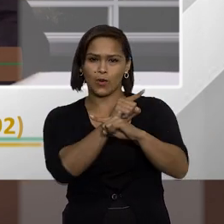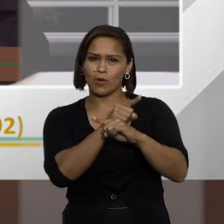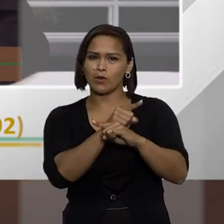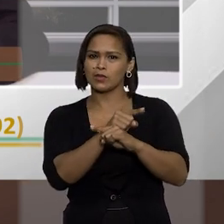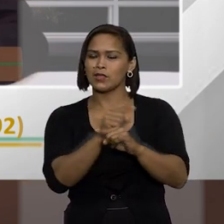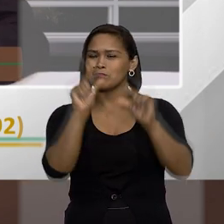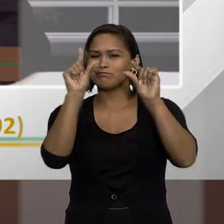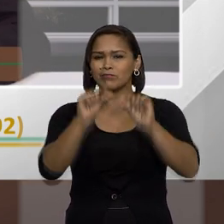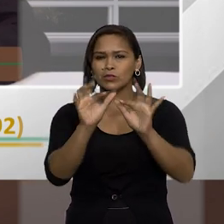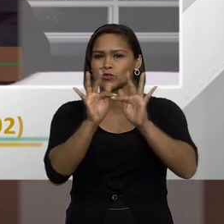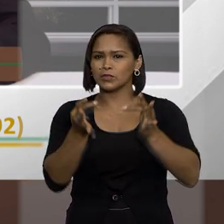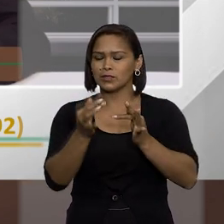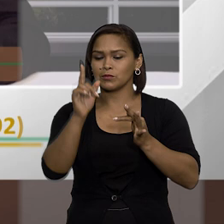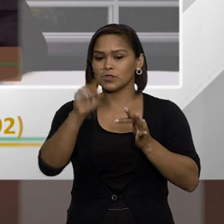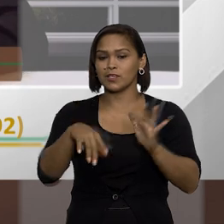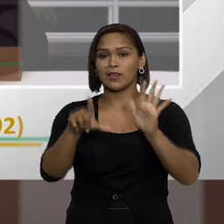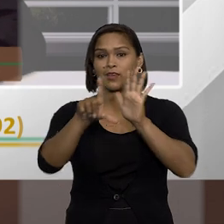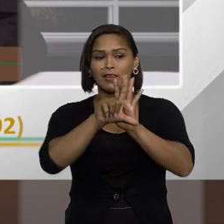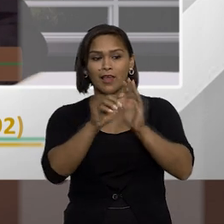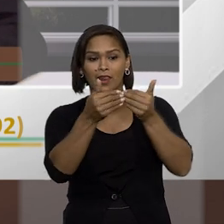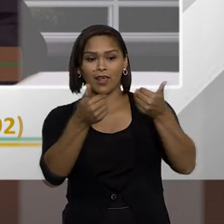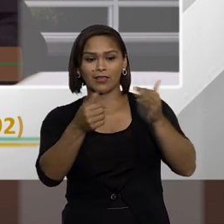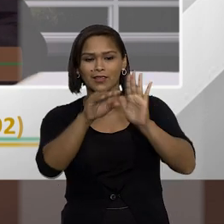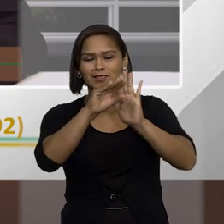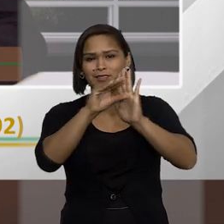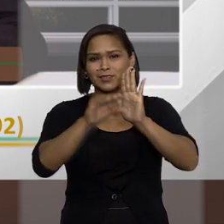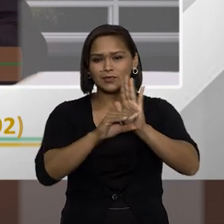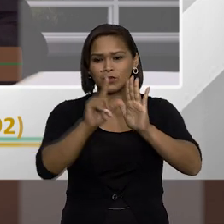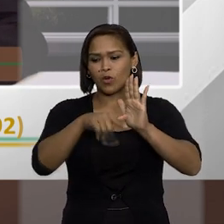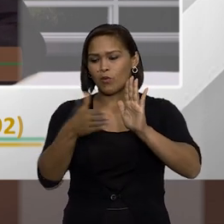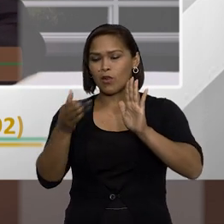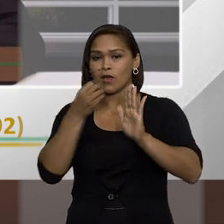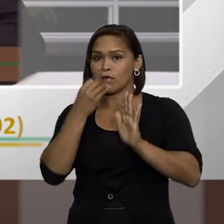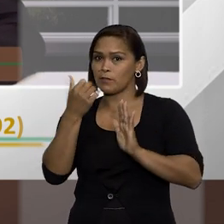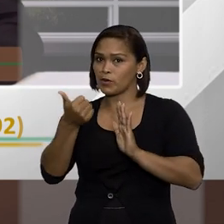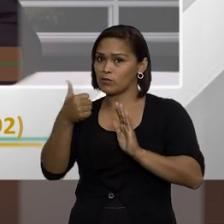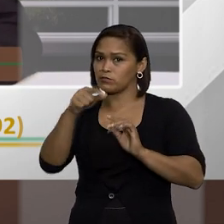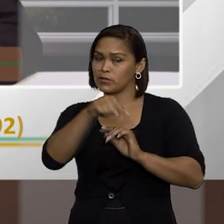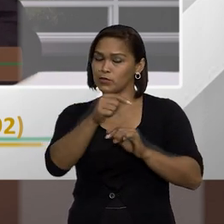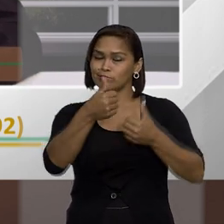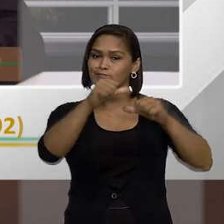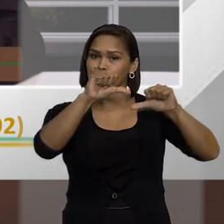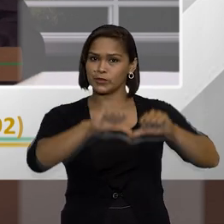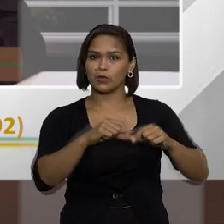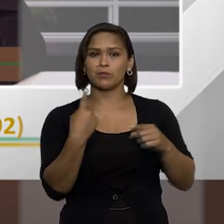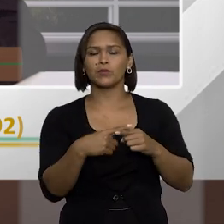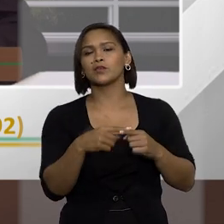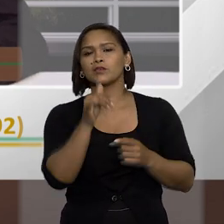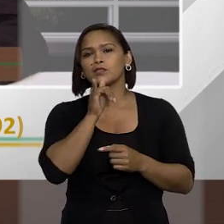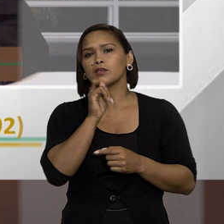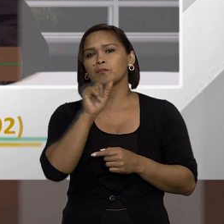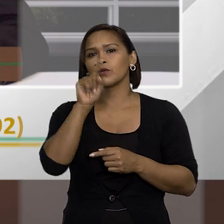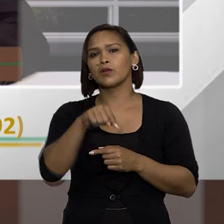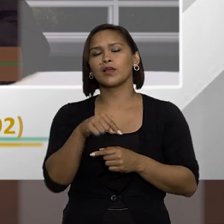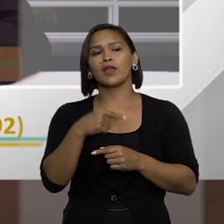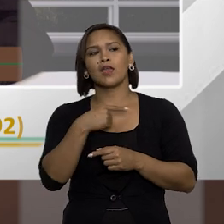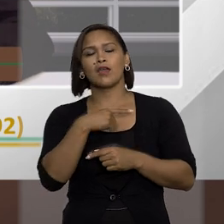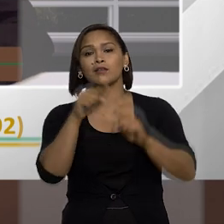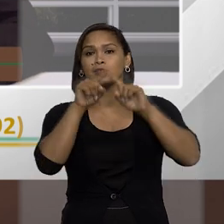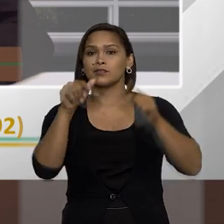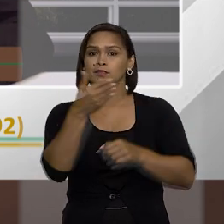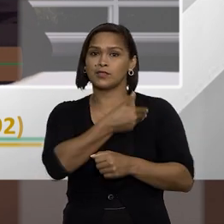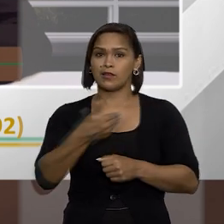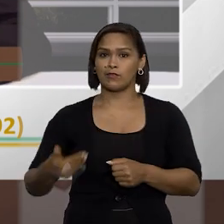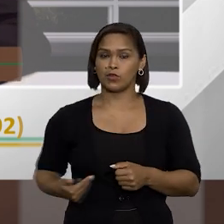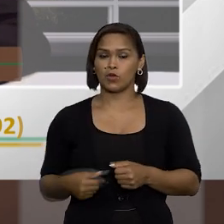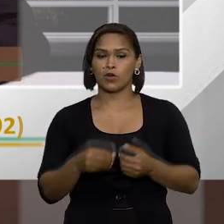princípios é uma coisa muito genérica. E a lei deixa em aberto, e isso de um lado é bom, de outro lado não é tão bom. Por exemplo, há casos